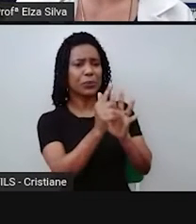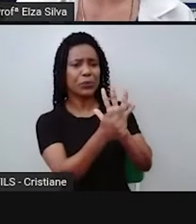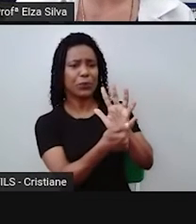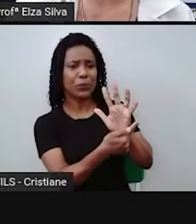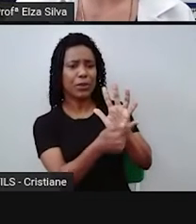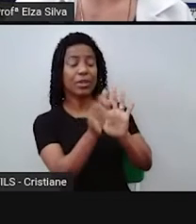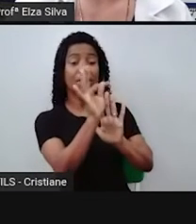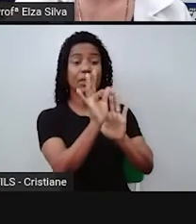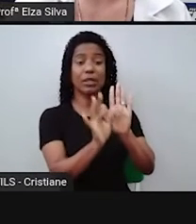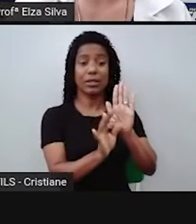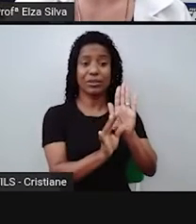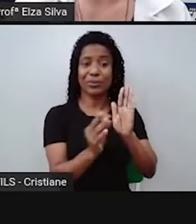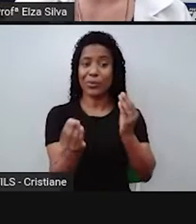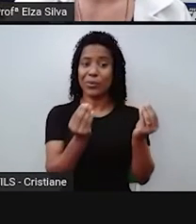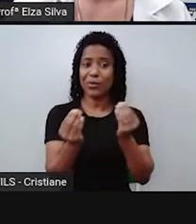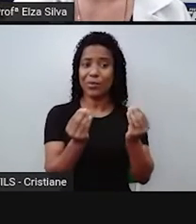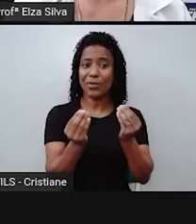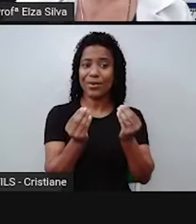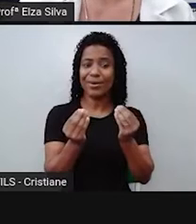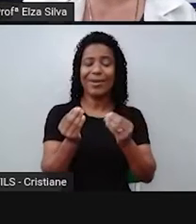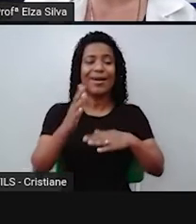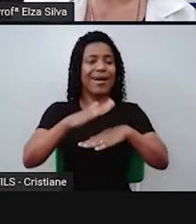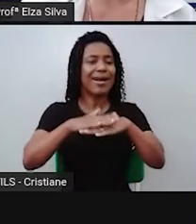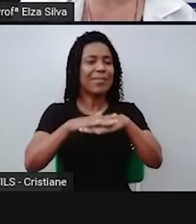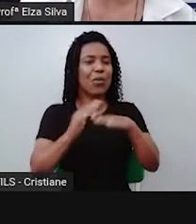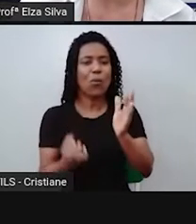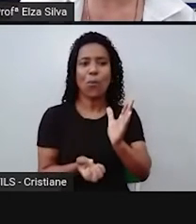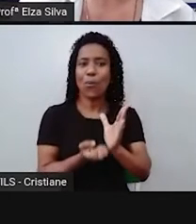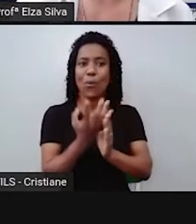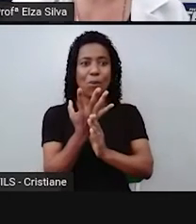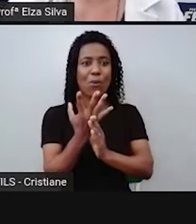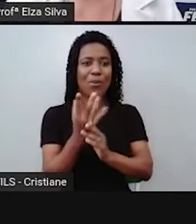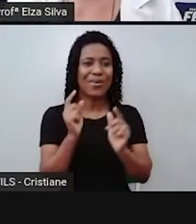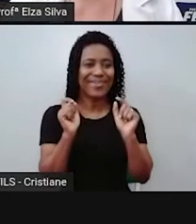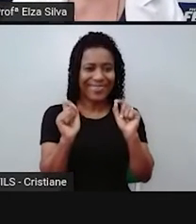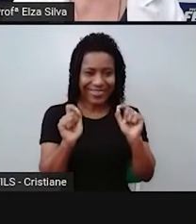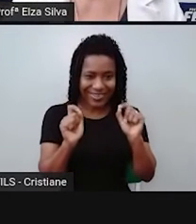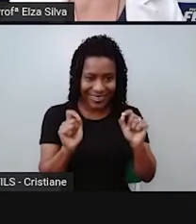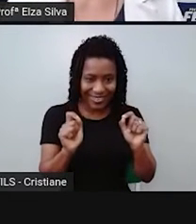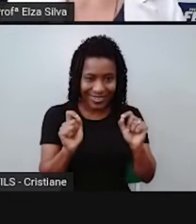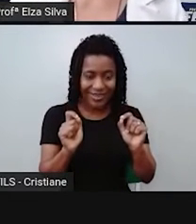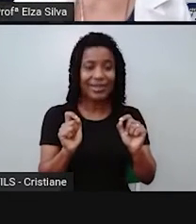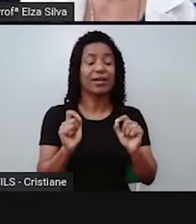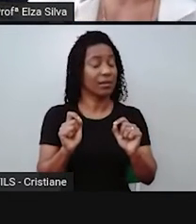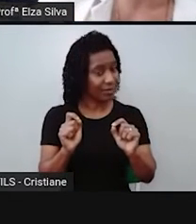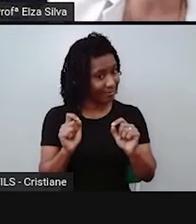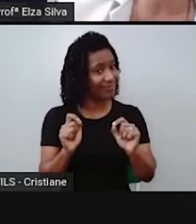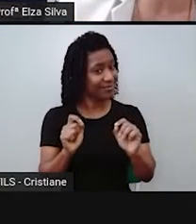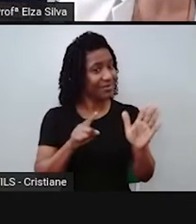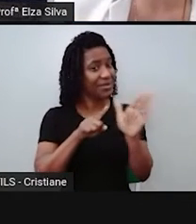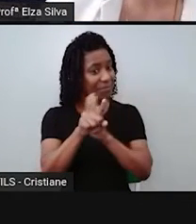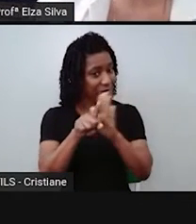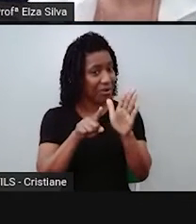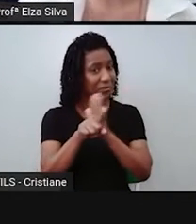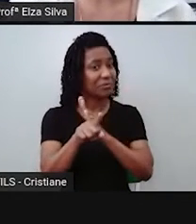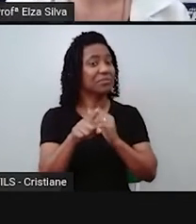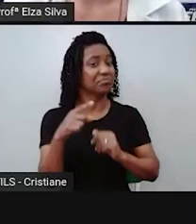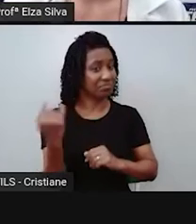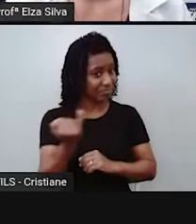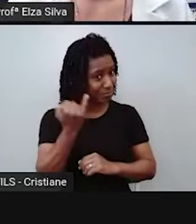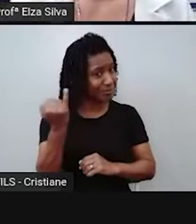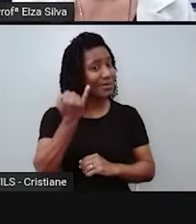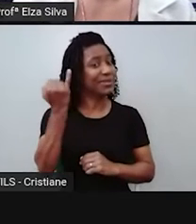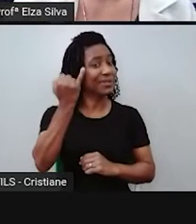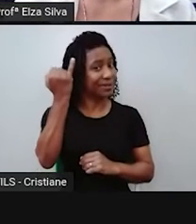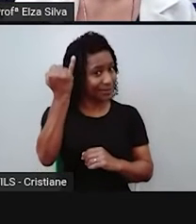escreveu a primeira fábula? São perguntas difíceis de responder. Por que, inclusive, a fábula